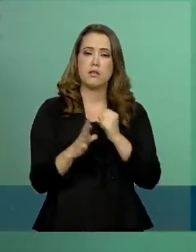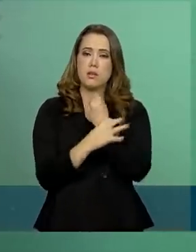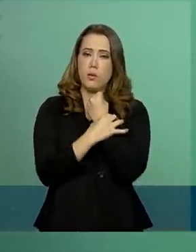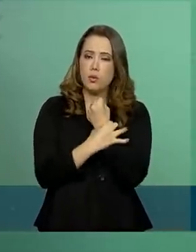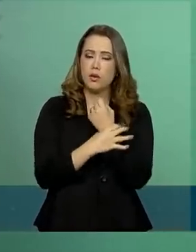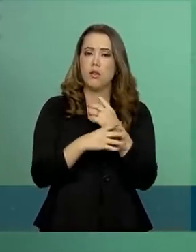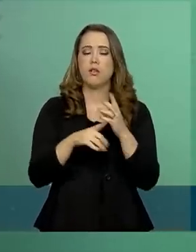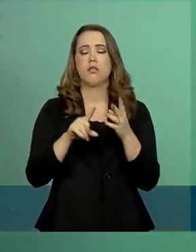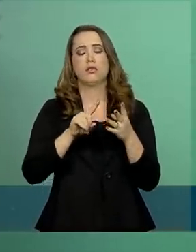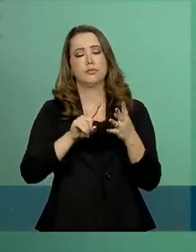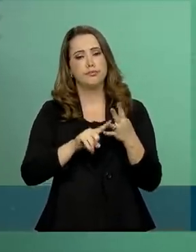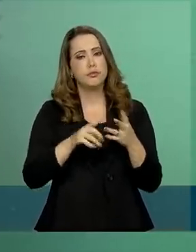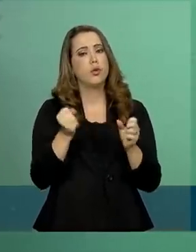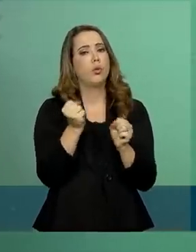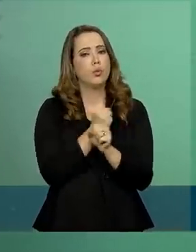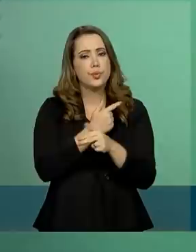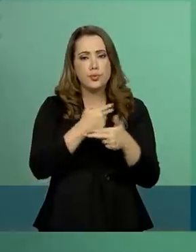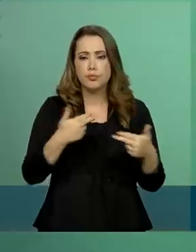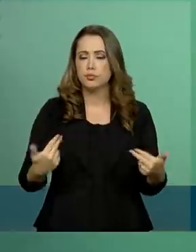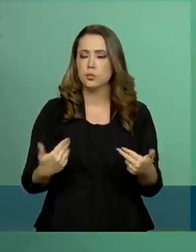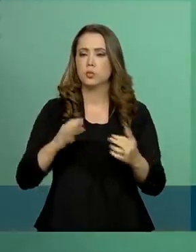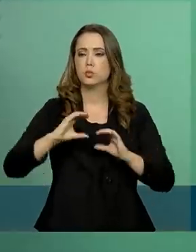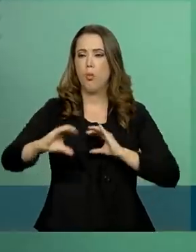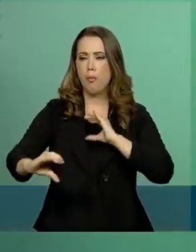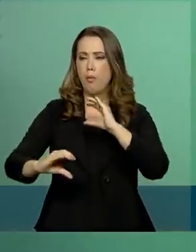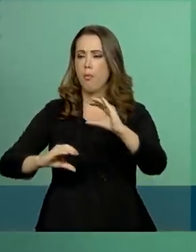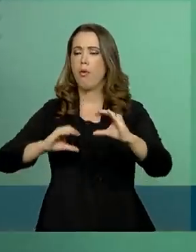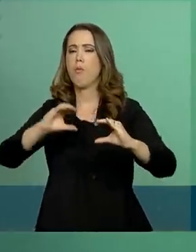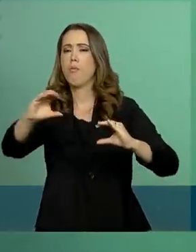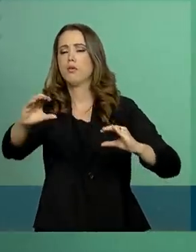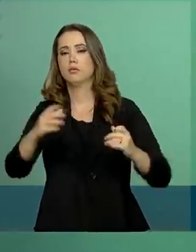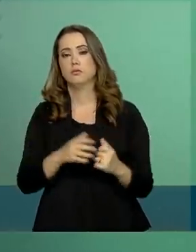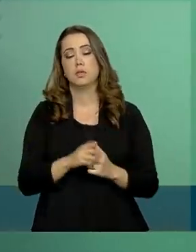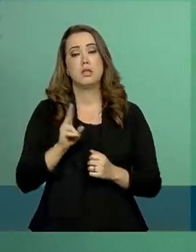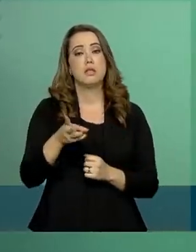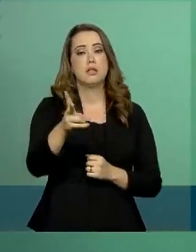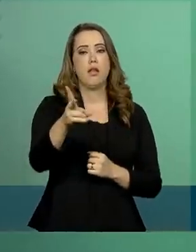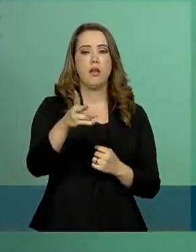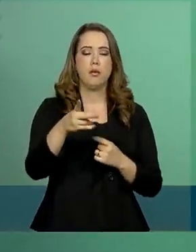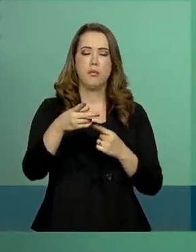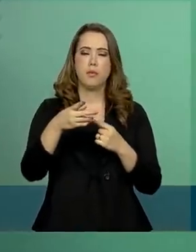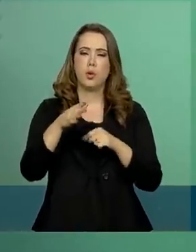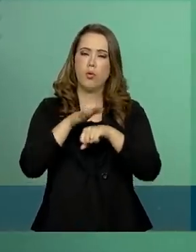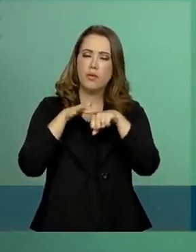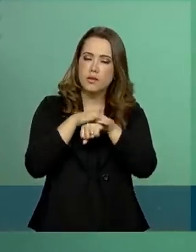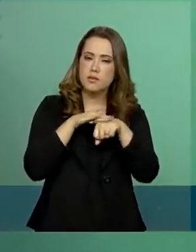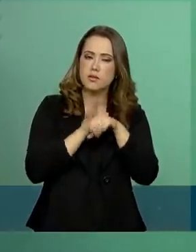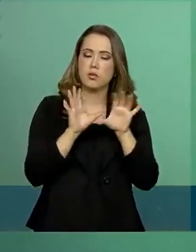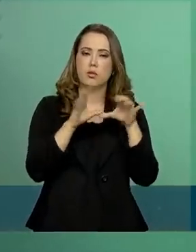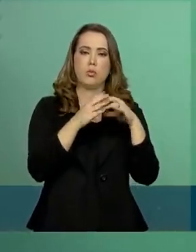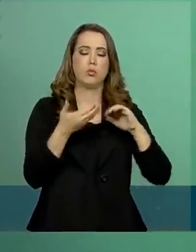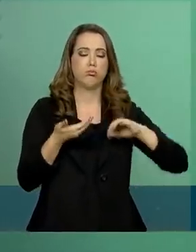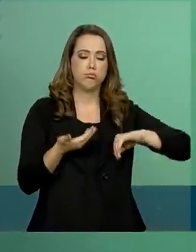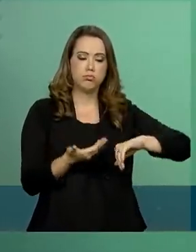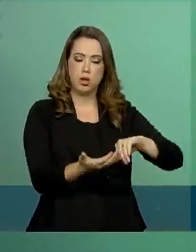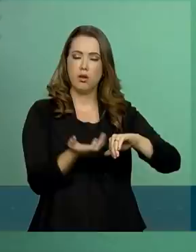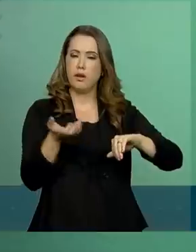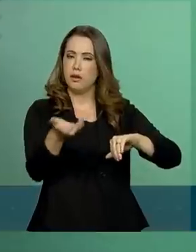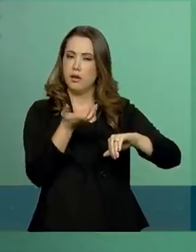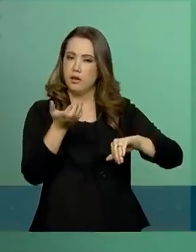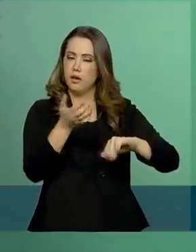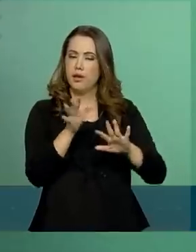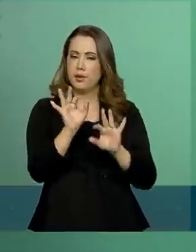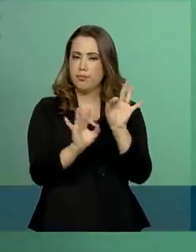infraestrutura. Sempre dialogando com os parlamentares que têm a intenção de